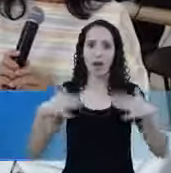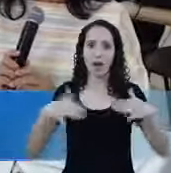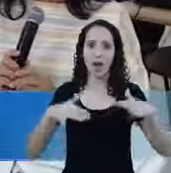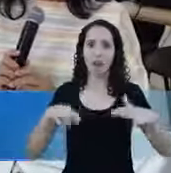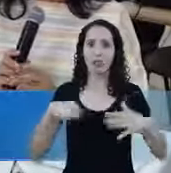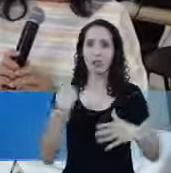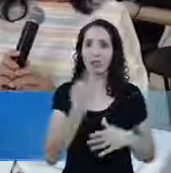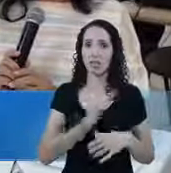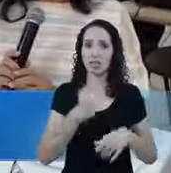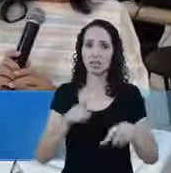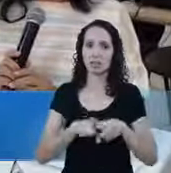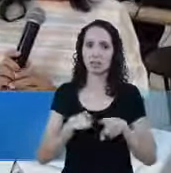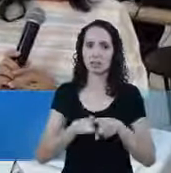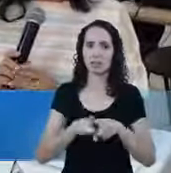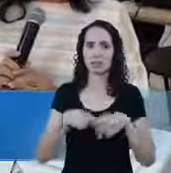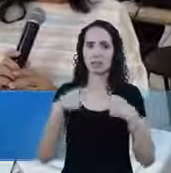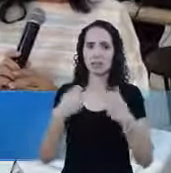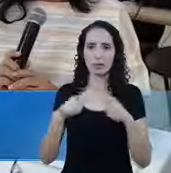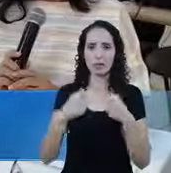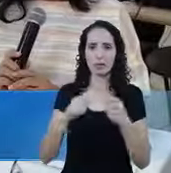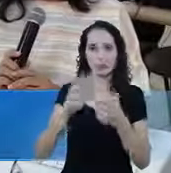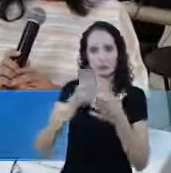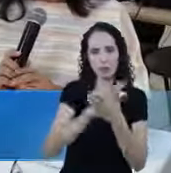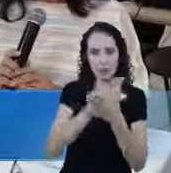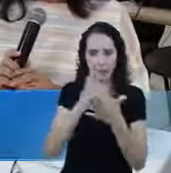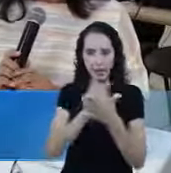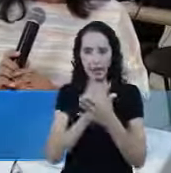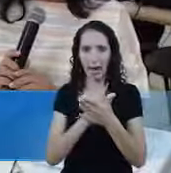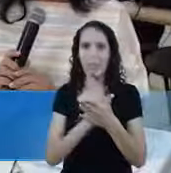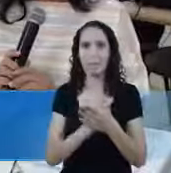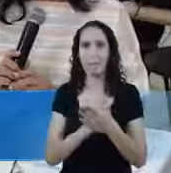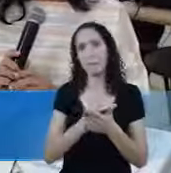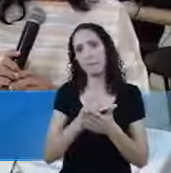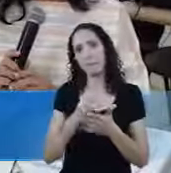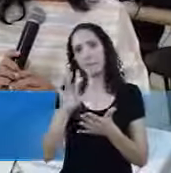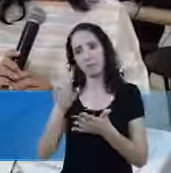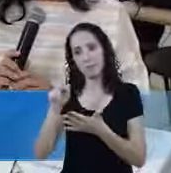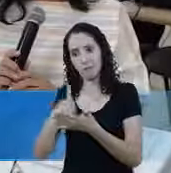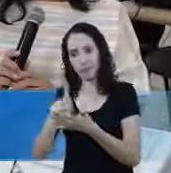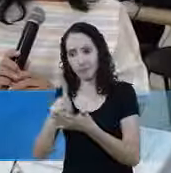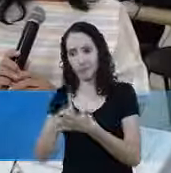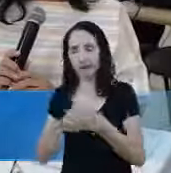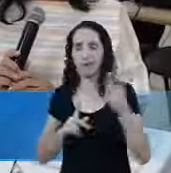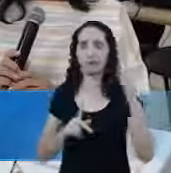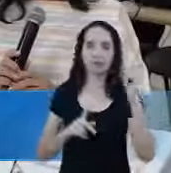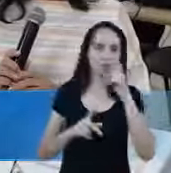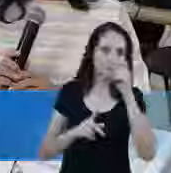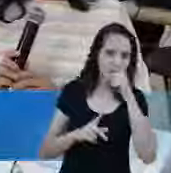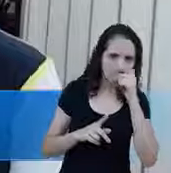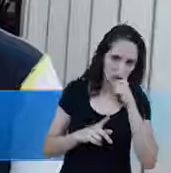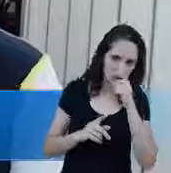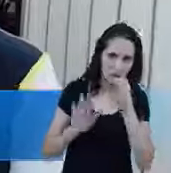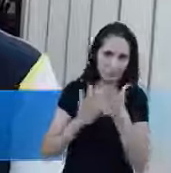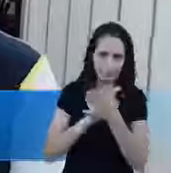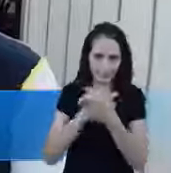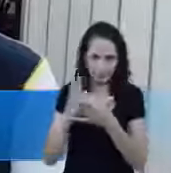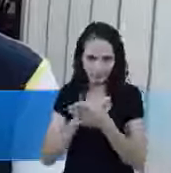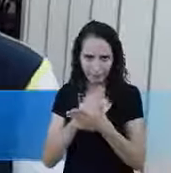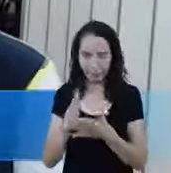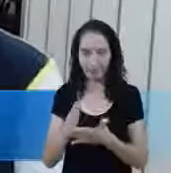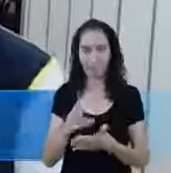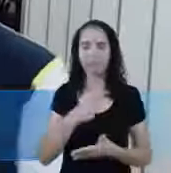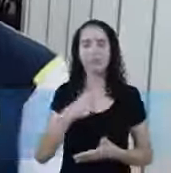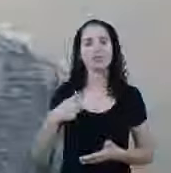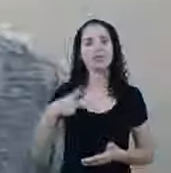precisamos Disseminar A verdade Para que realmente O pânico caia por terra Muito bem Pastor Ricardo